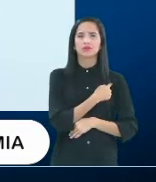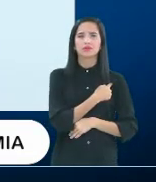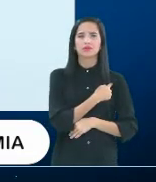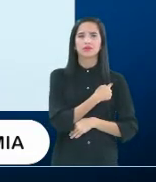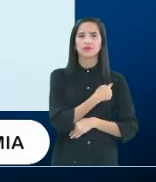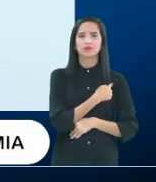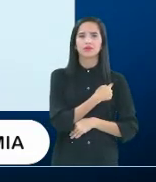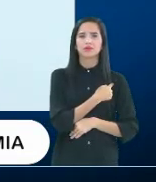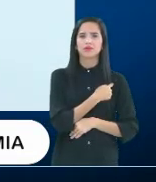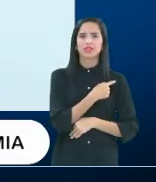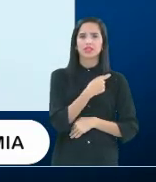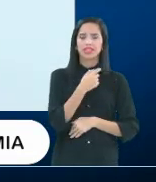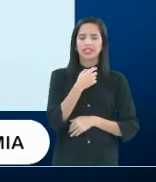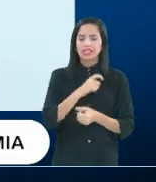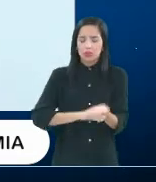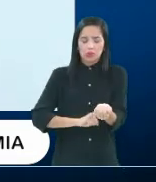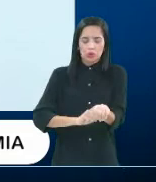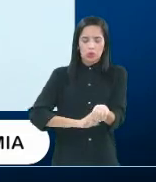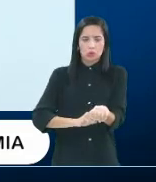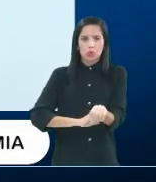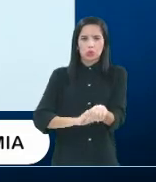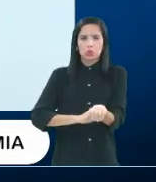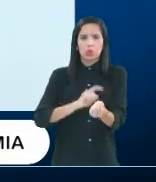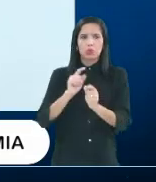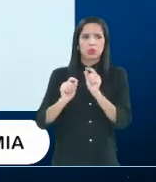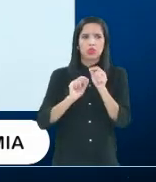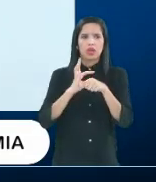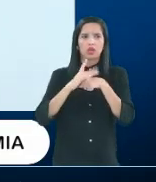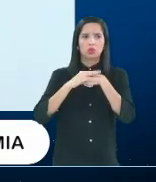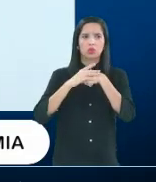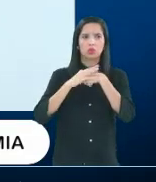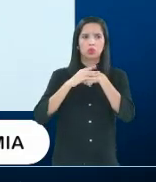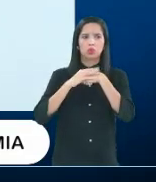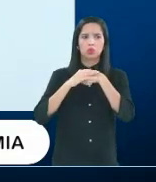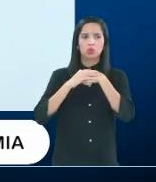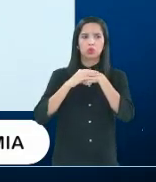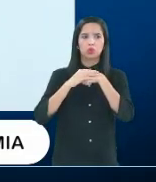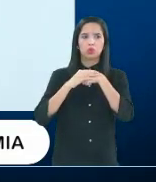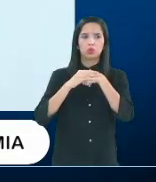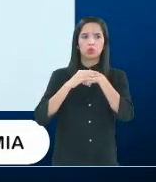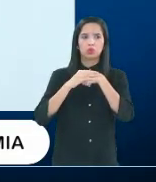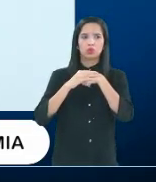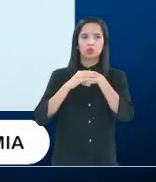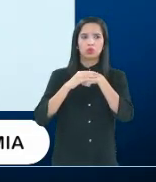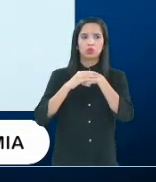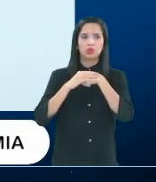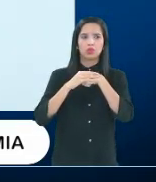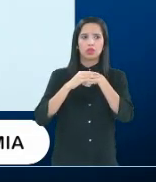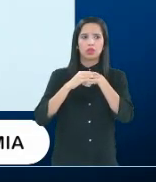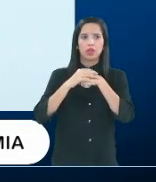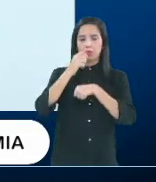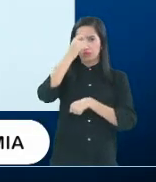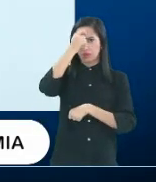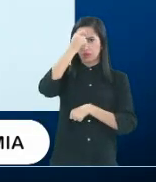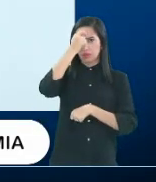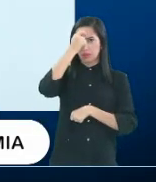o estresse, as doenças aí... da psique, né?